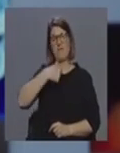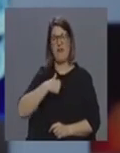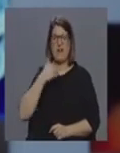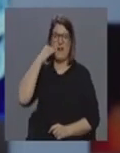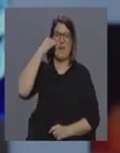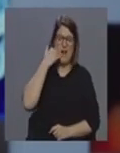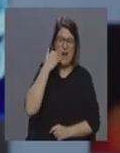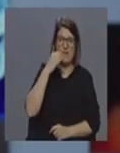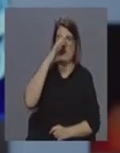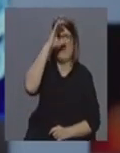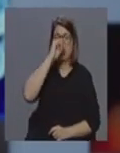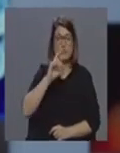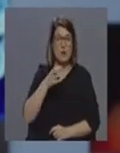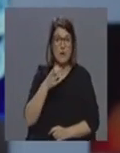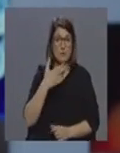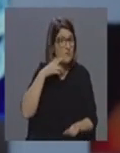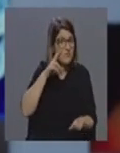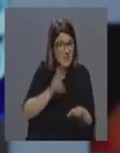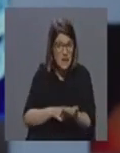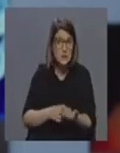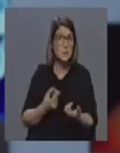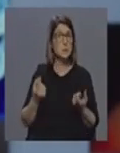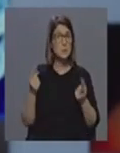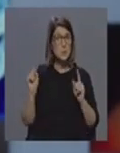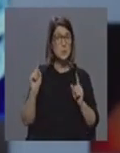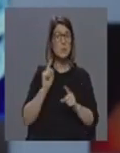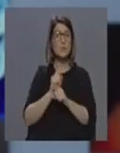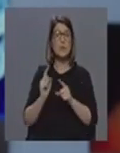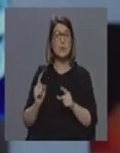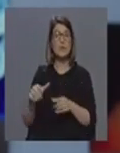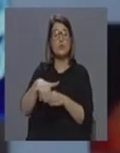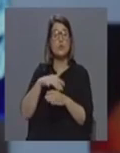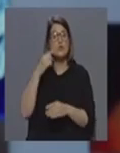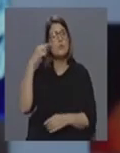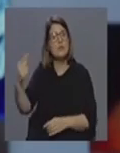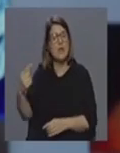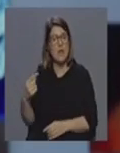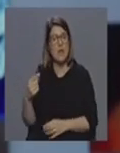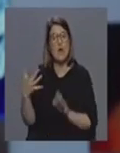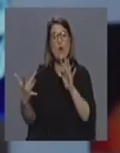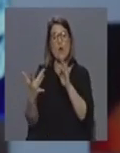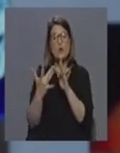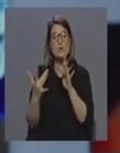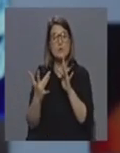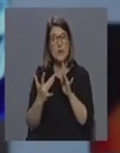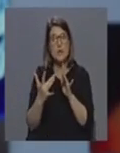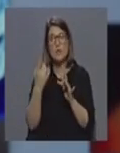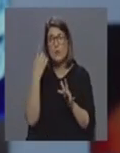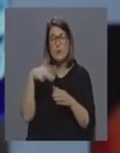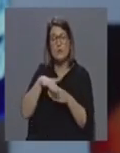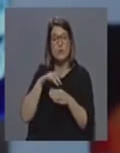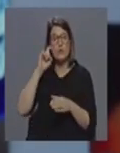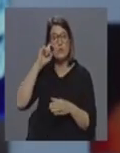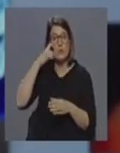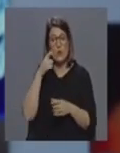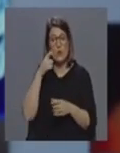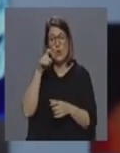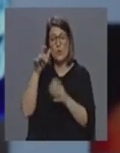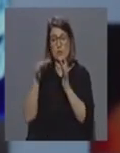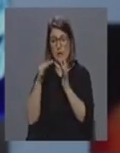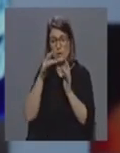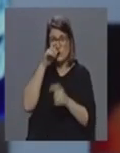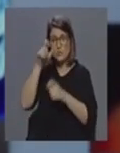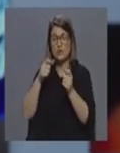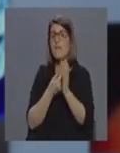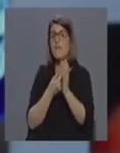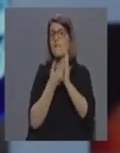feogado do Governo Regional e não era nada disso porque era efetivamente um contexto particular de um contacto de um caso suspeito contactou com várias pessoas e que